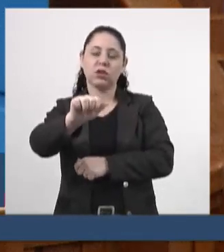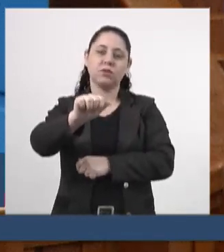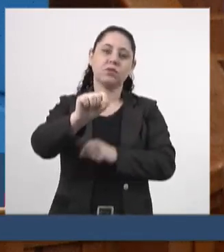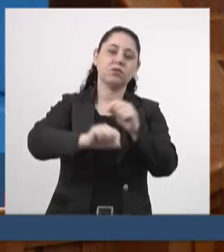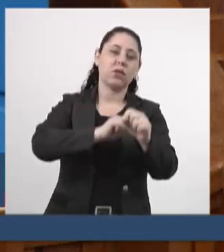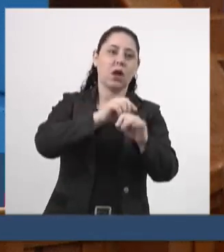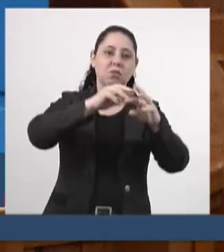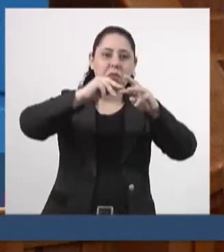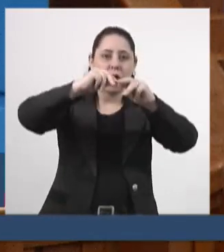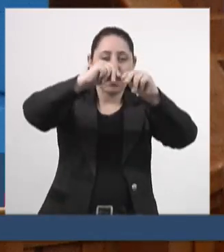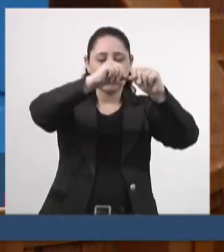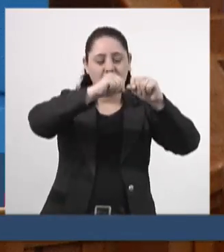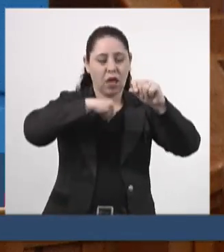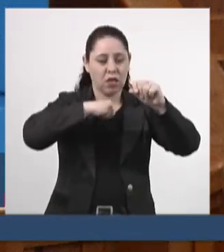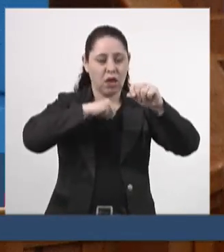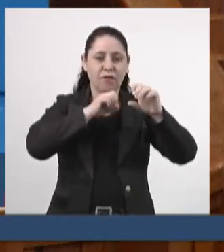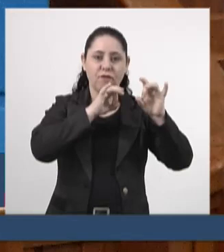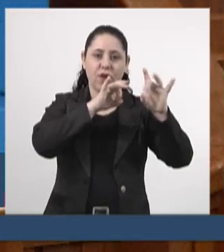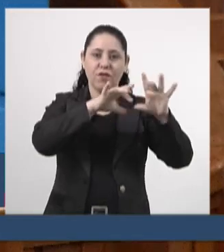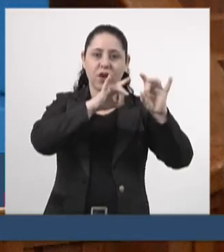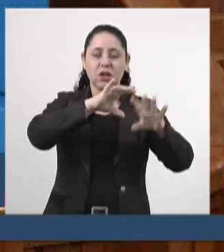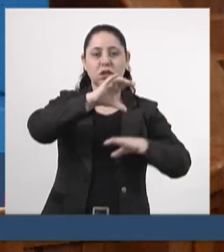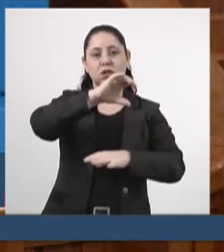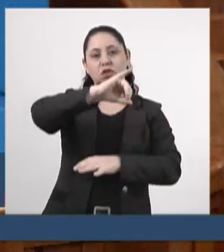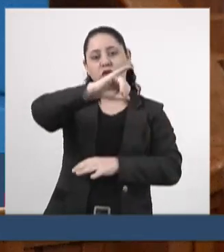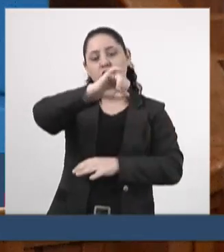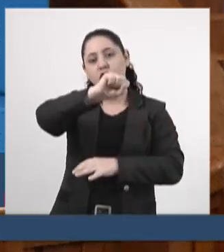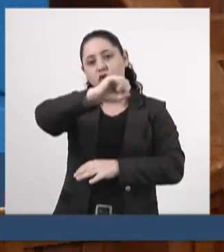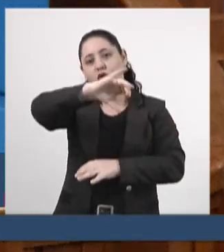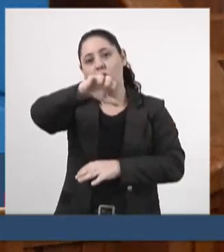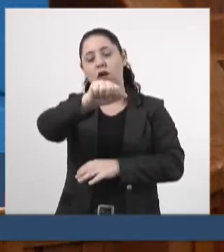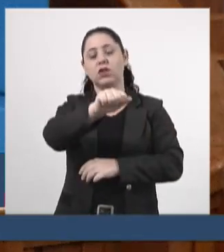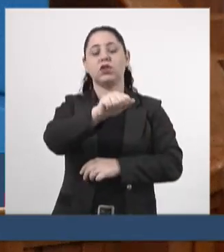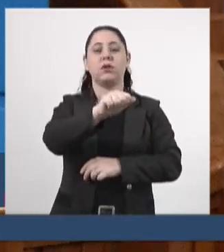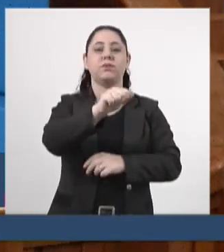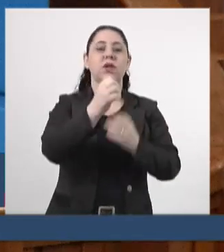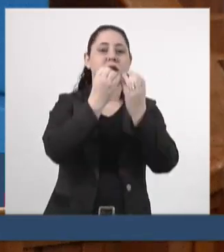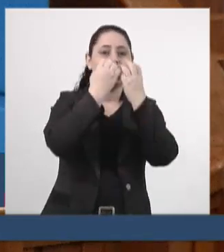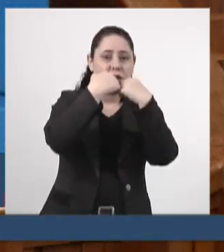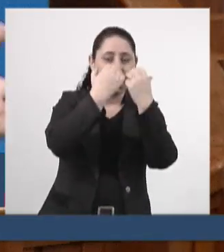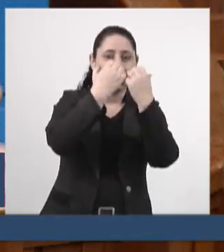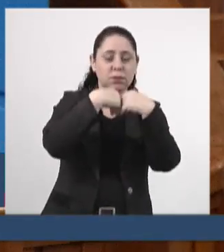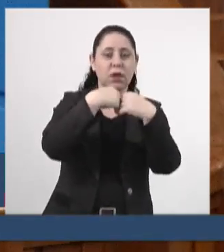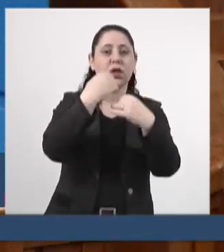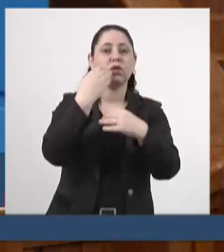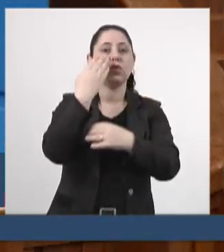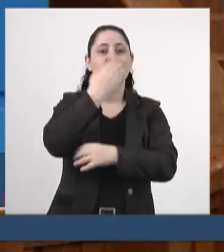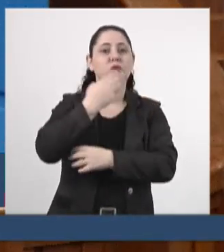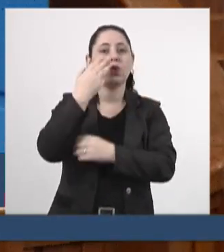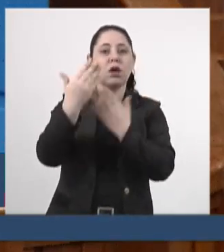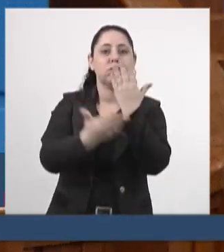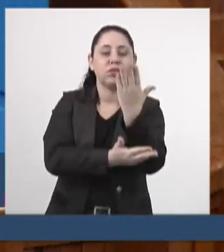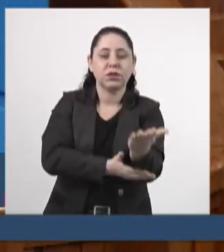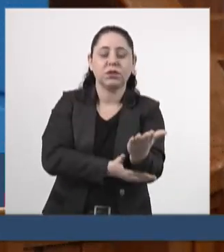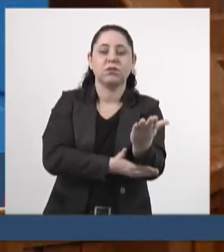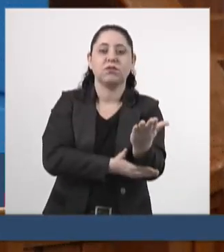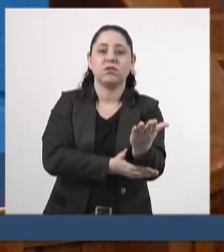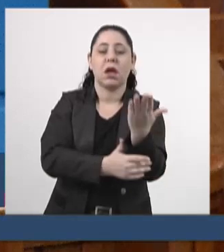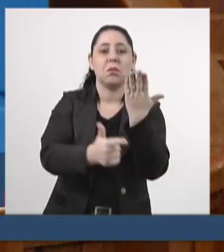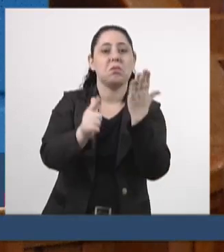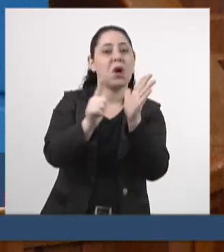do nosso Estado do Mato Grosso do Sul na produção de soja, de milho, de cana, de celulose, e nós não tenhamos mais uma ferrovia.